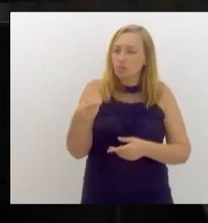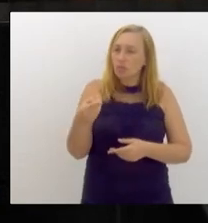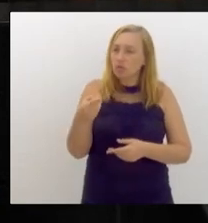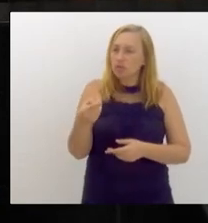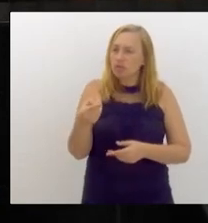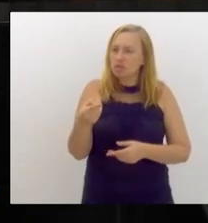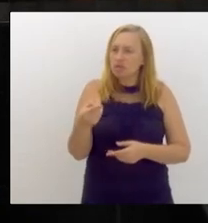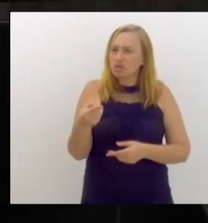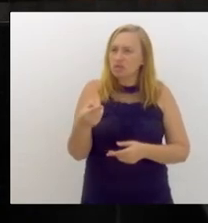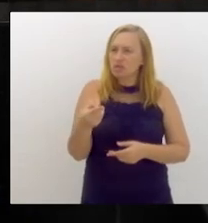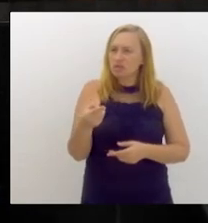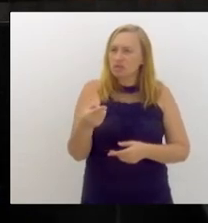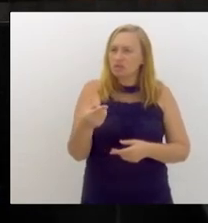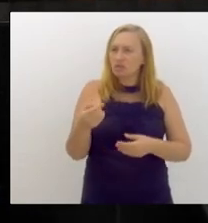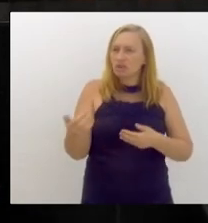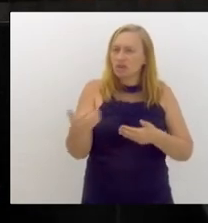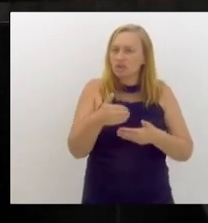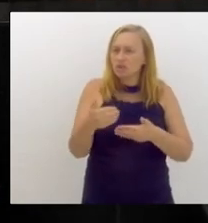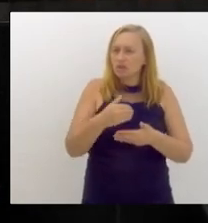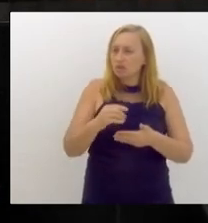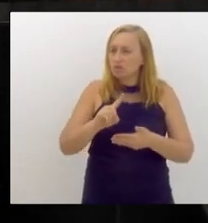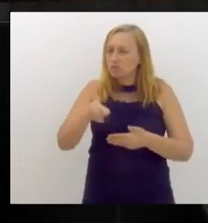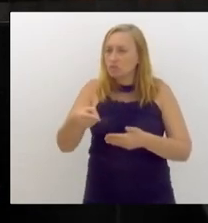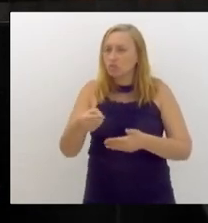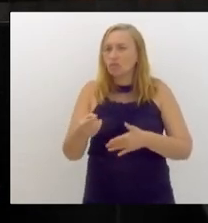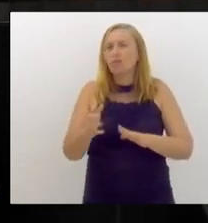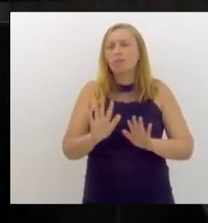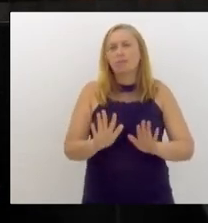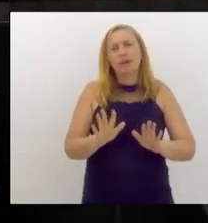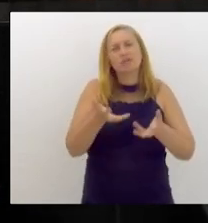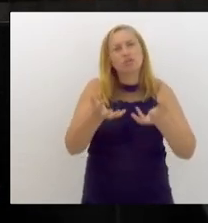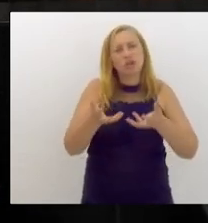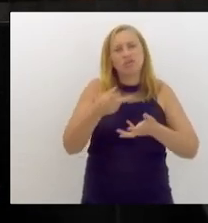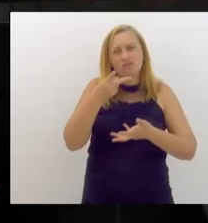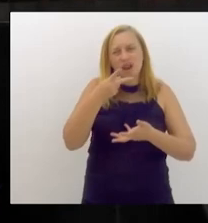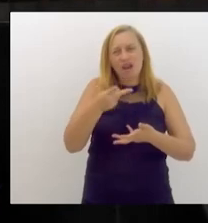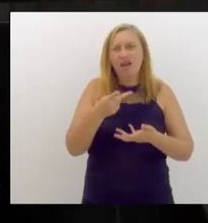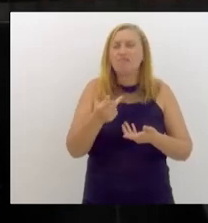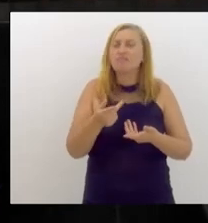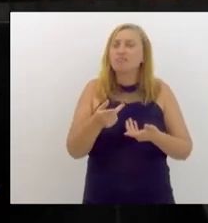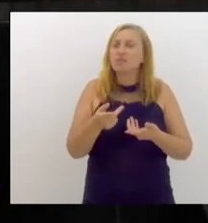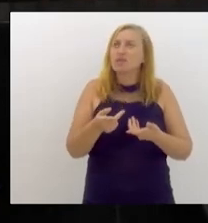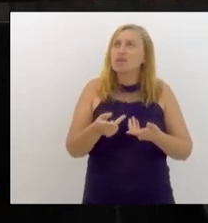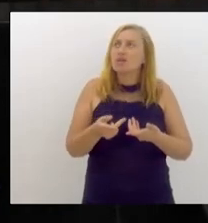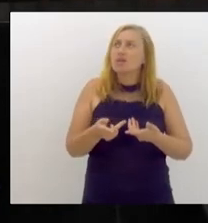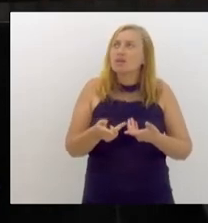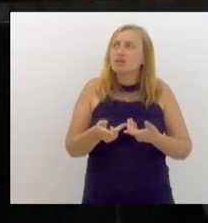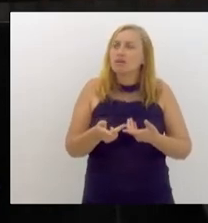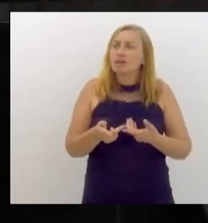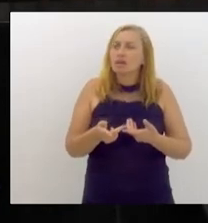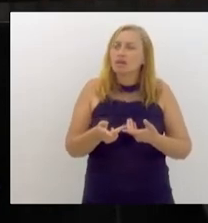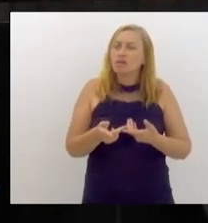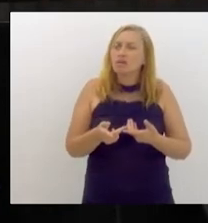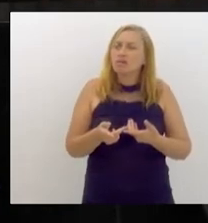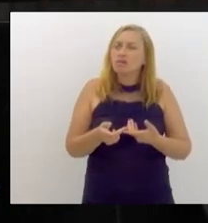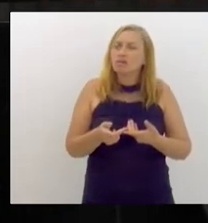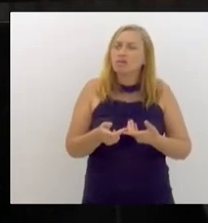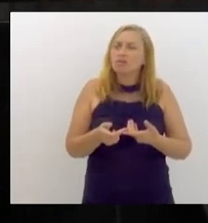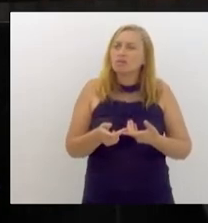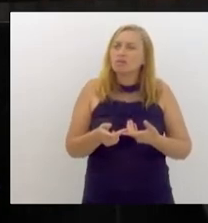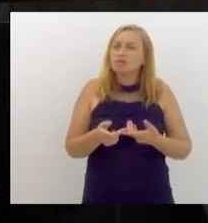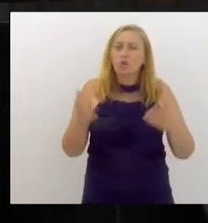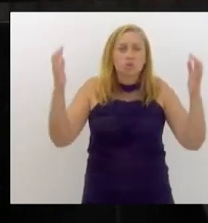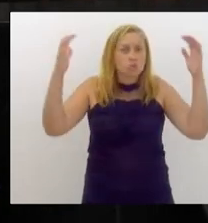restante. Mas o que eu estou querendo afirmar é que a gente eu estou pegando a